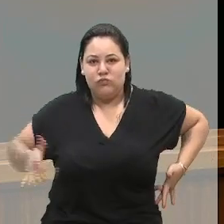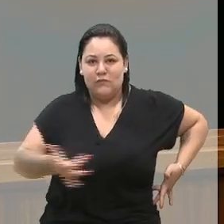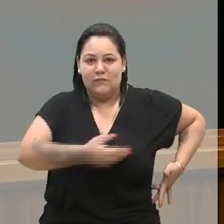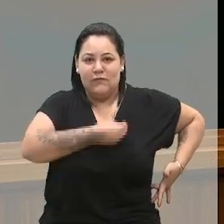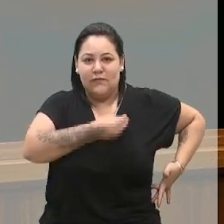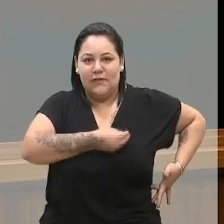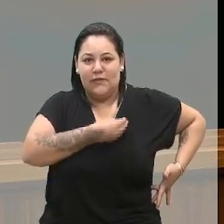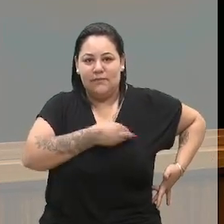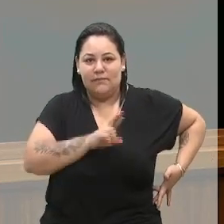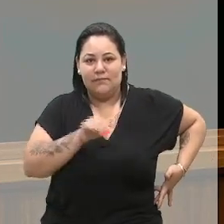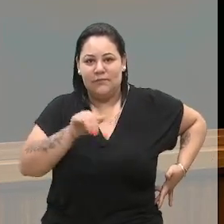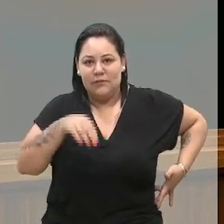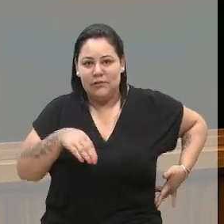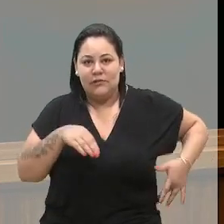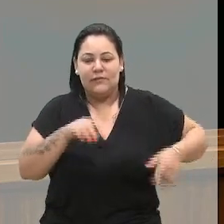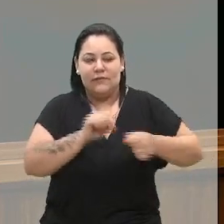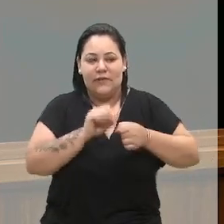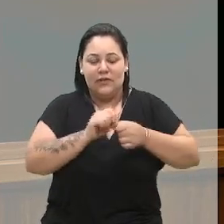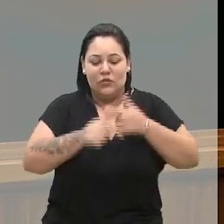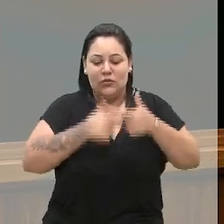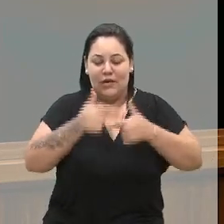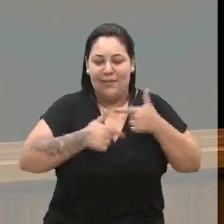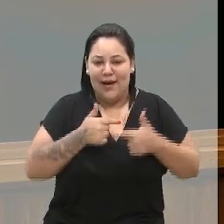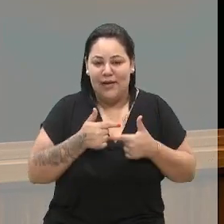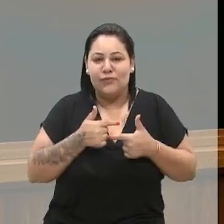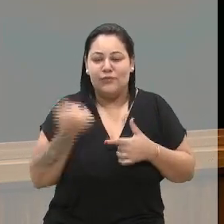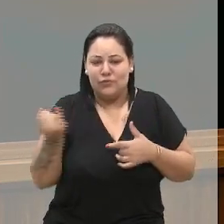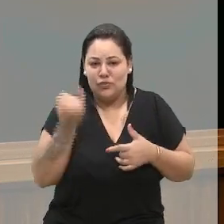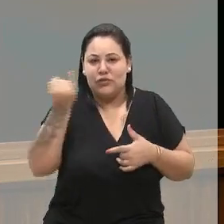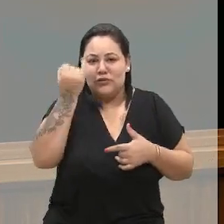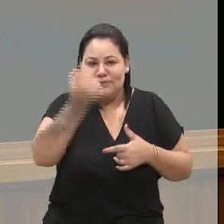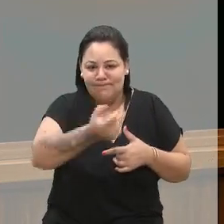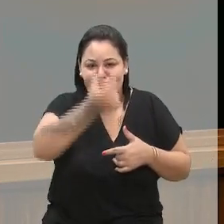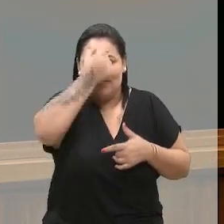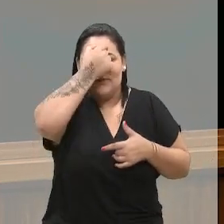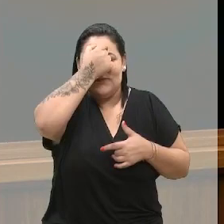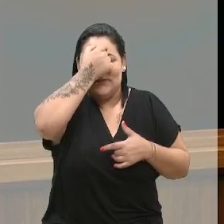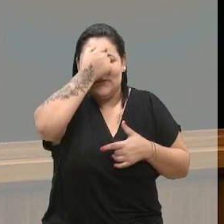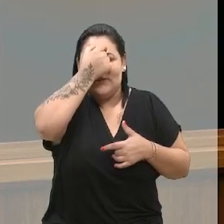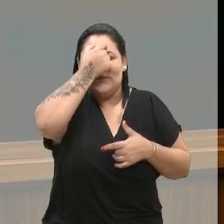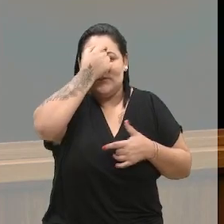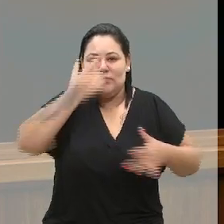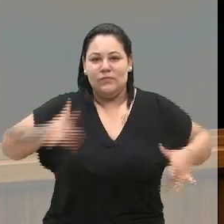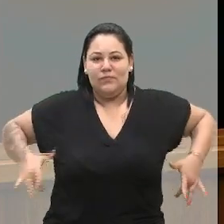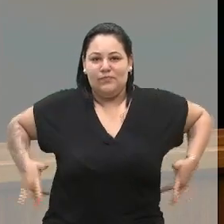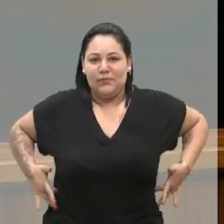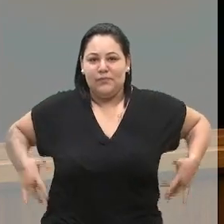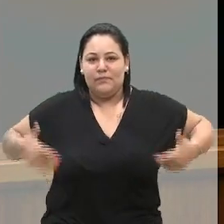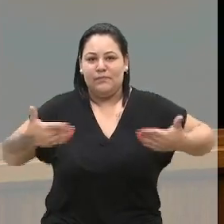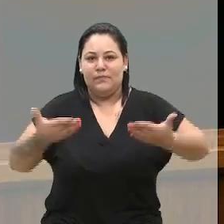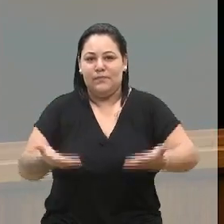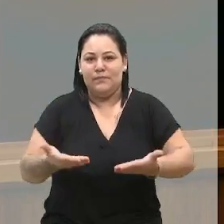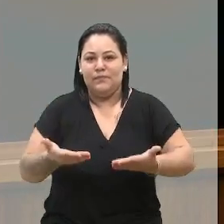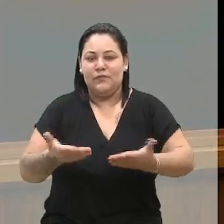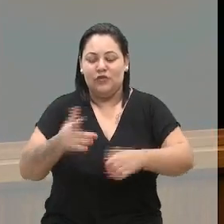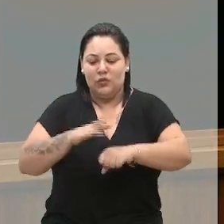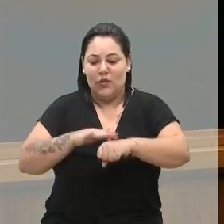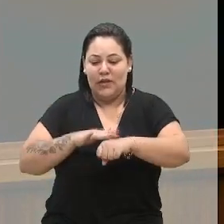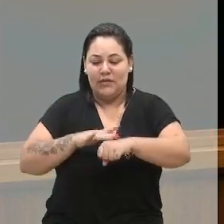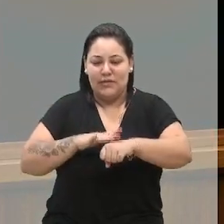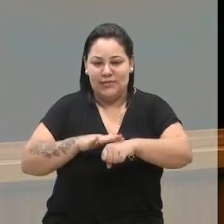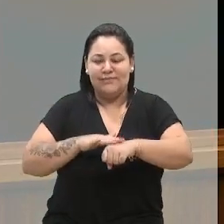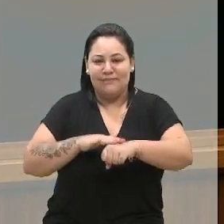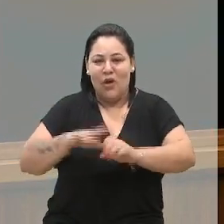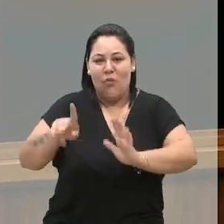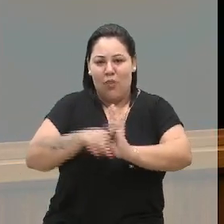importante de conscientização pela doação de RIM, pelos trabalhos das doenças crônicas renais. Então,